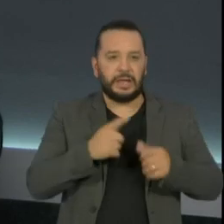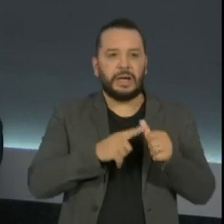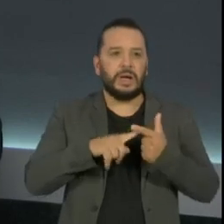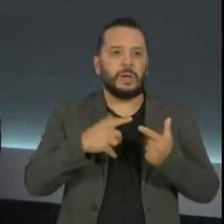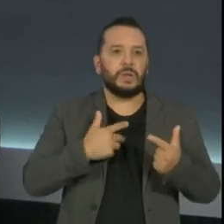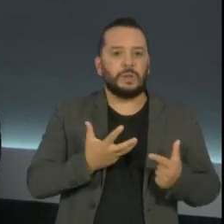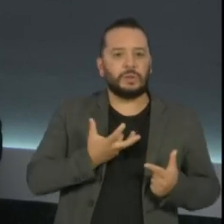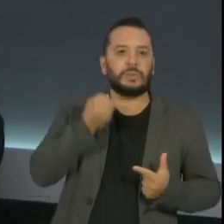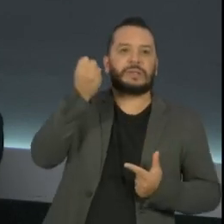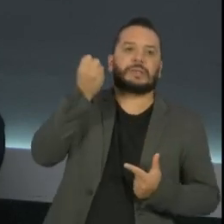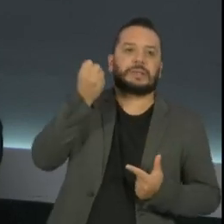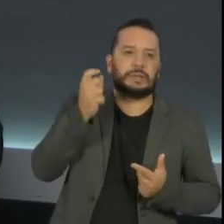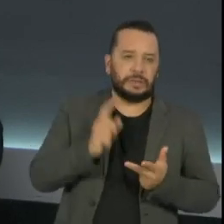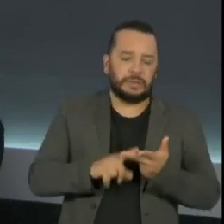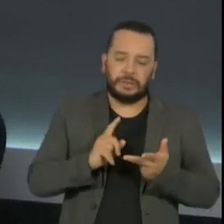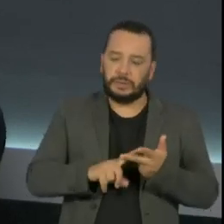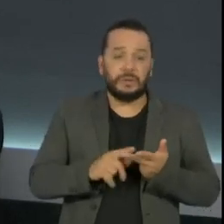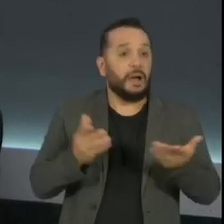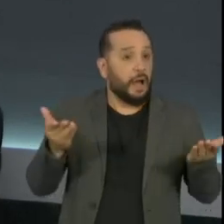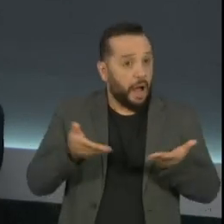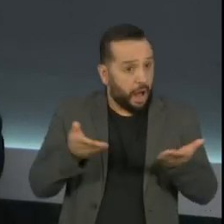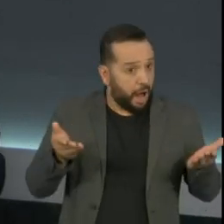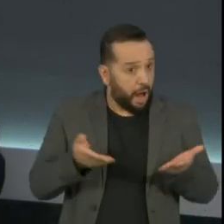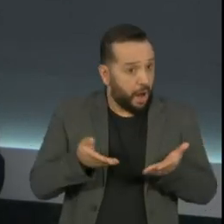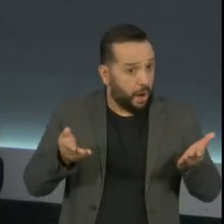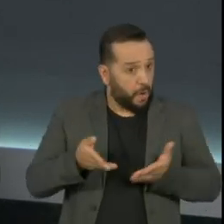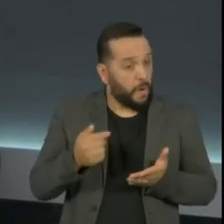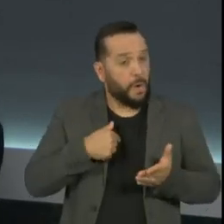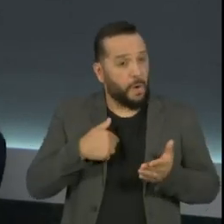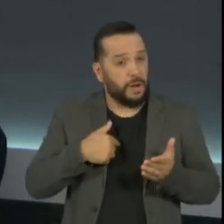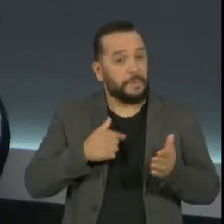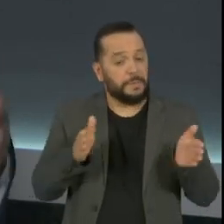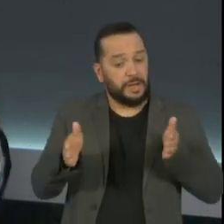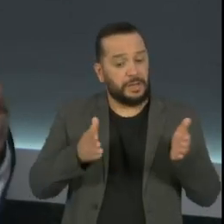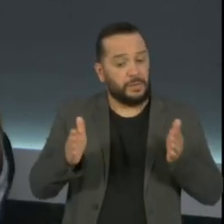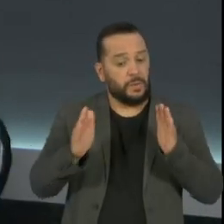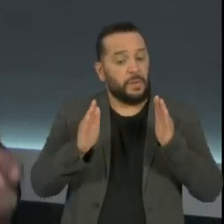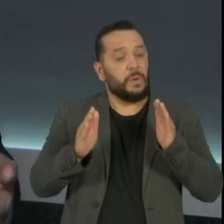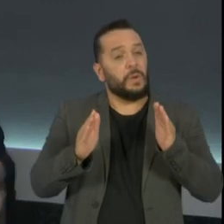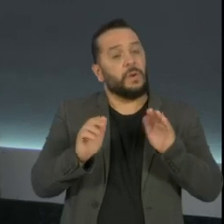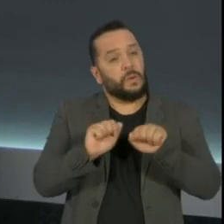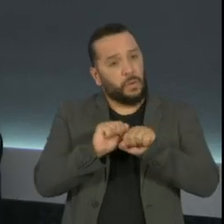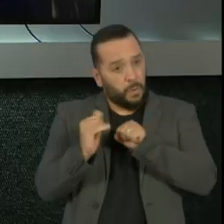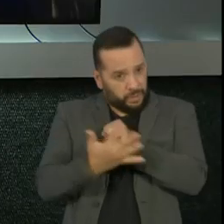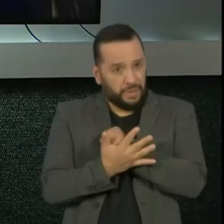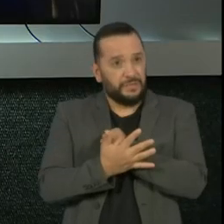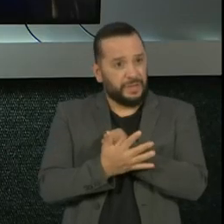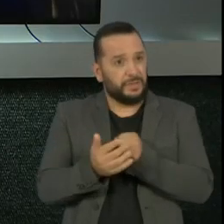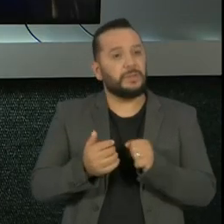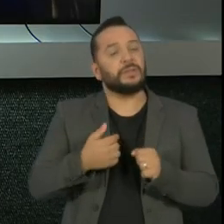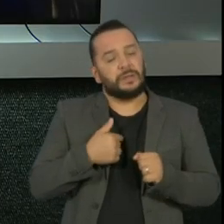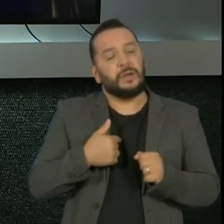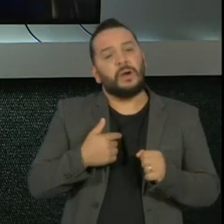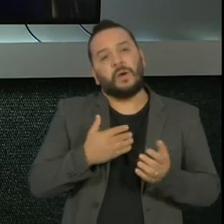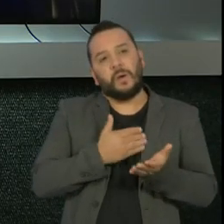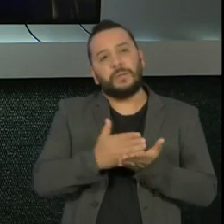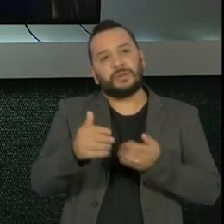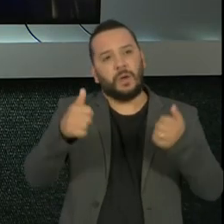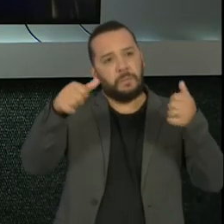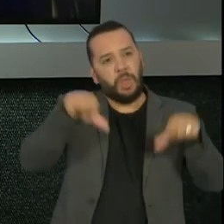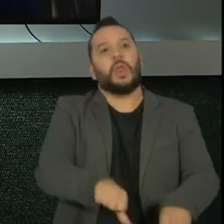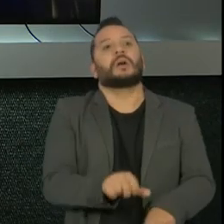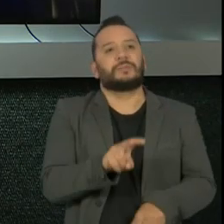pandemia agora que chega com a Covid-19 exacerba o que já não vinha dando certo? Boa tarde,